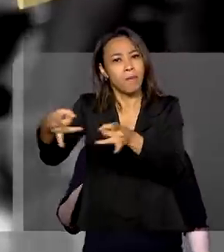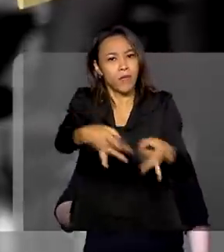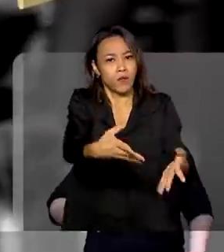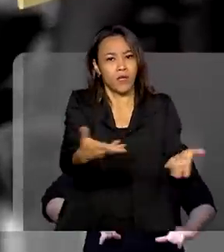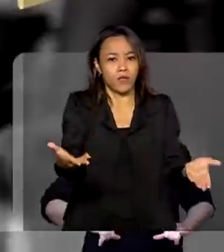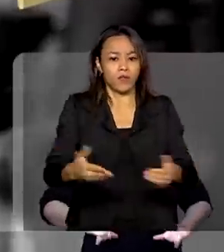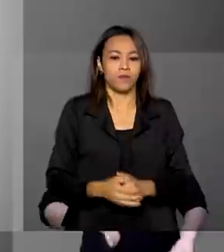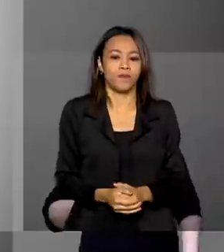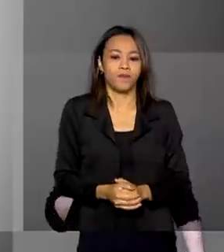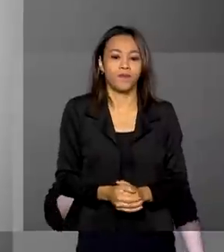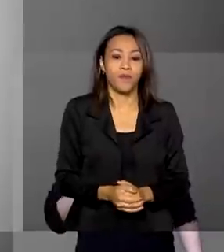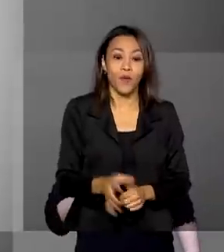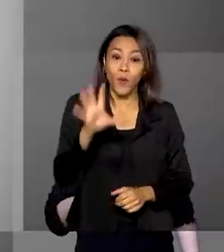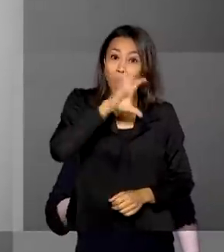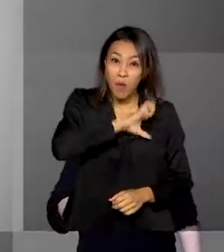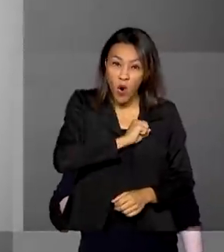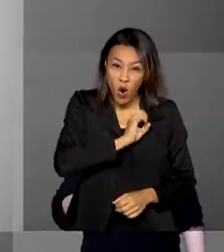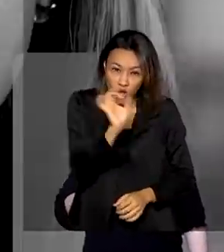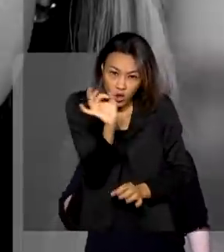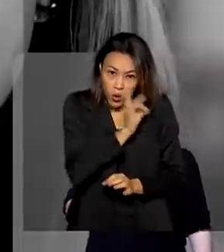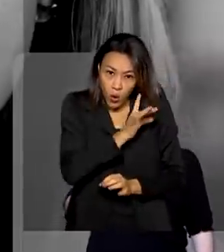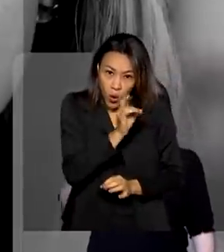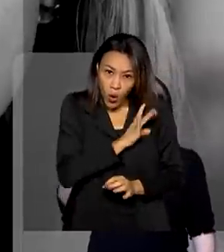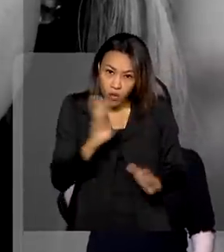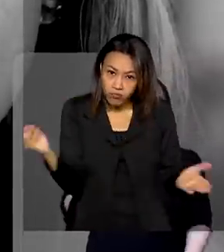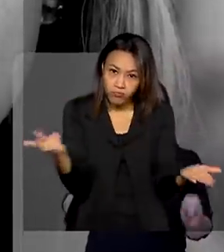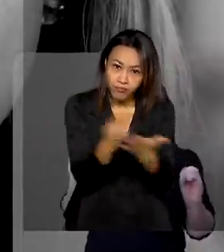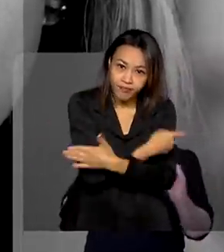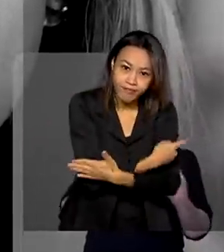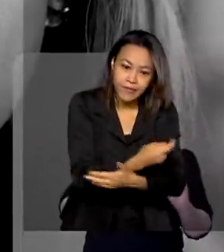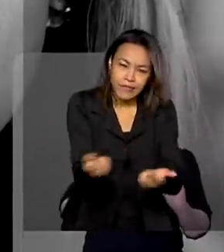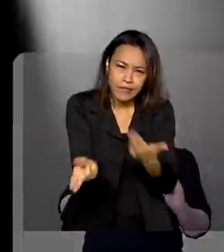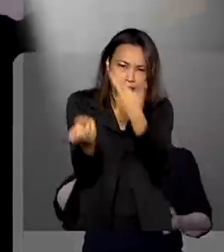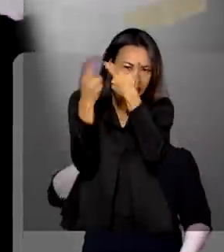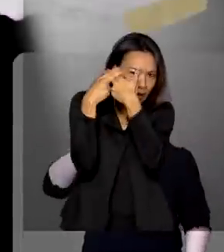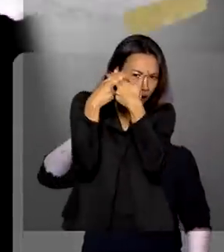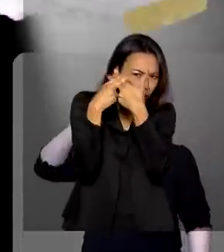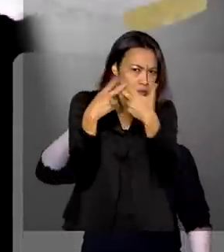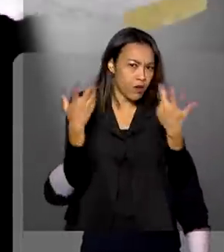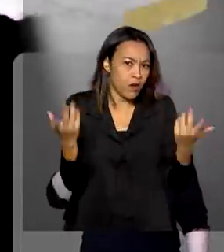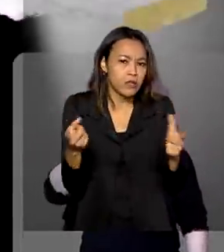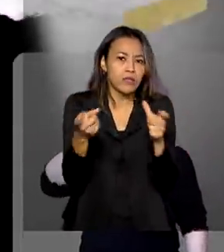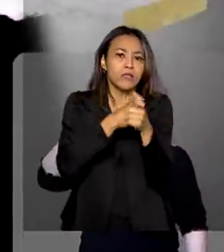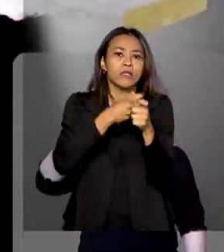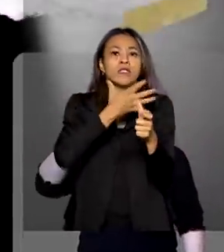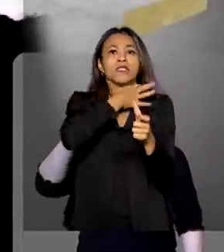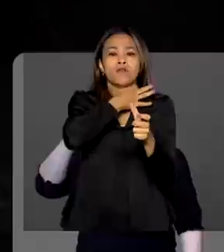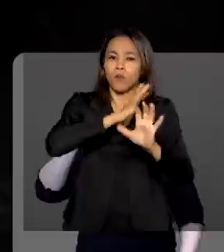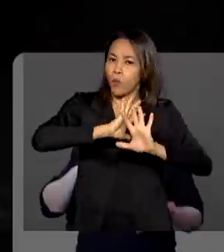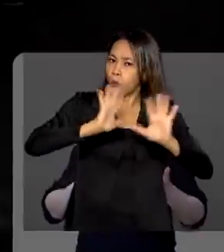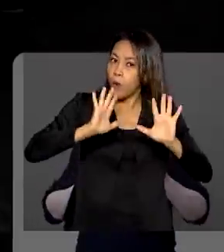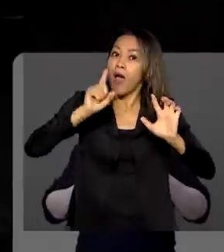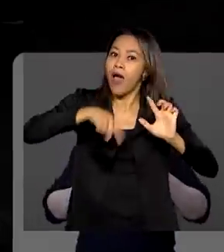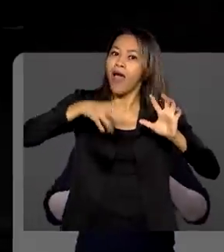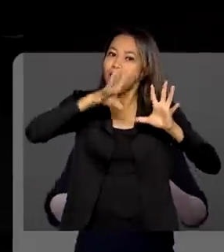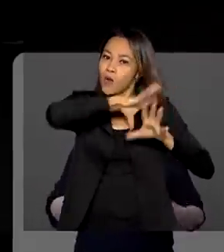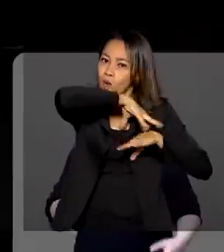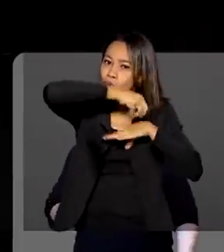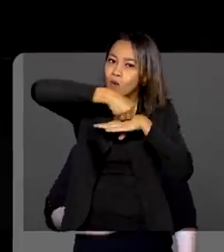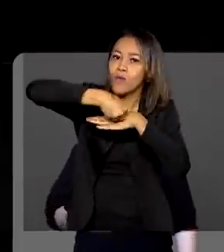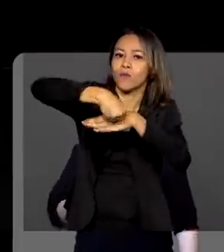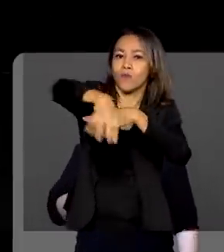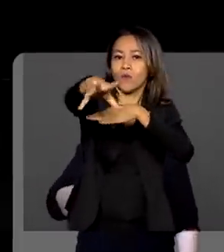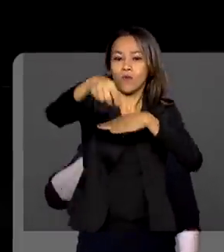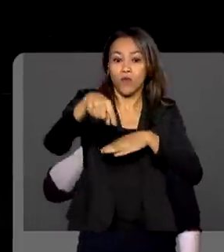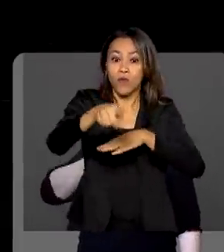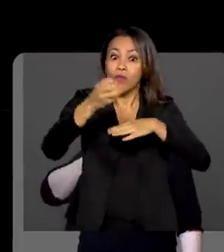O amor não causa dor nem medo, não deixa trauma ou dívidas. Essas são algumas das mensagens que estão na